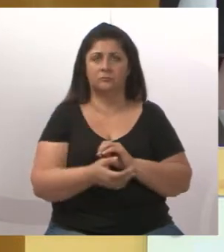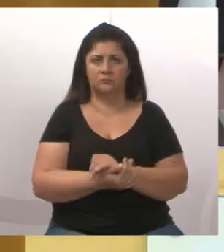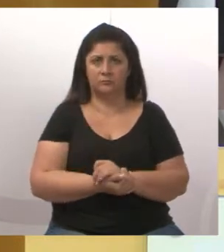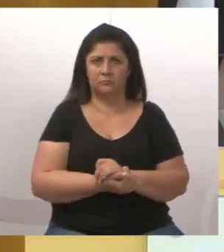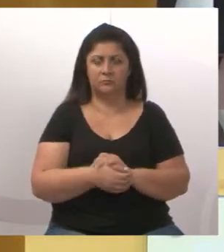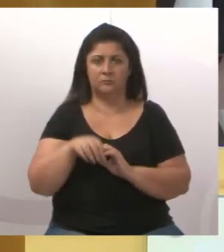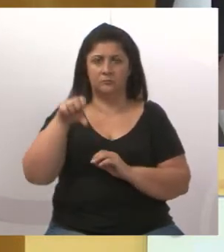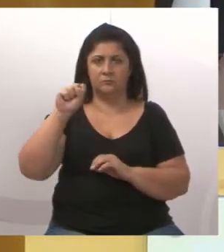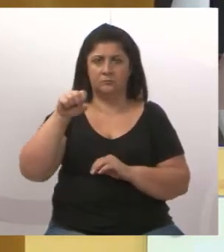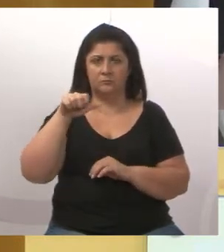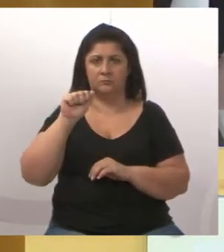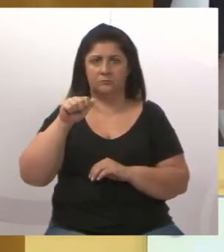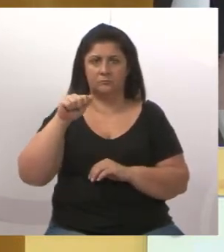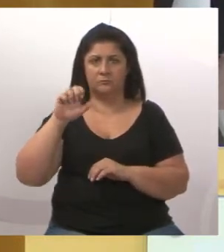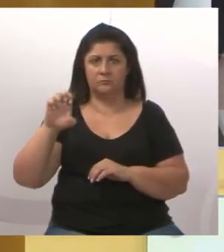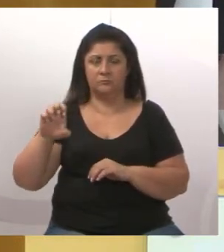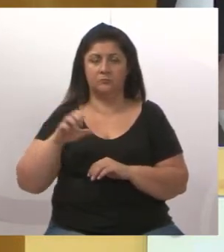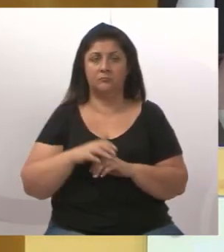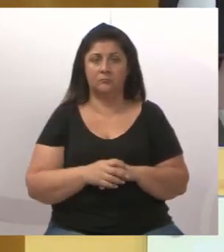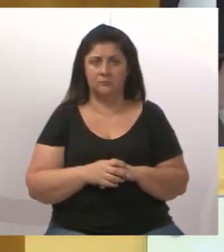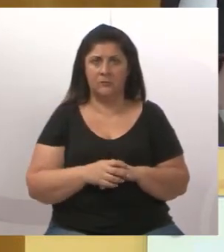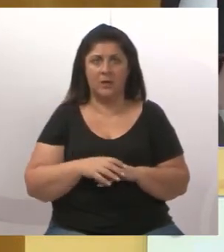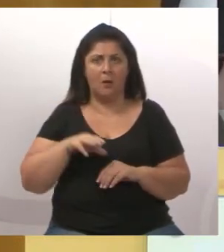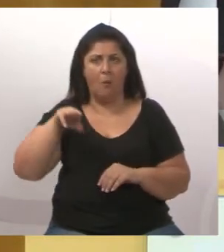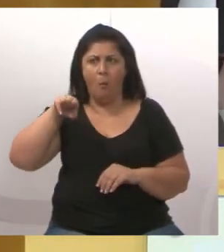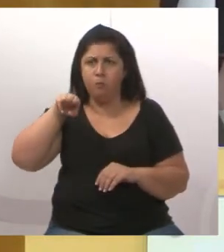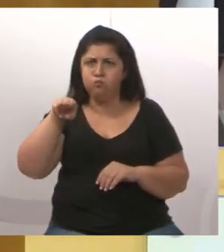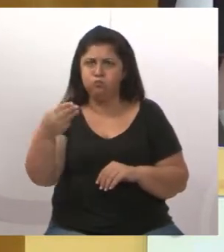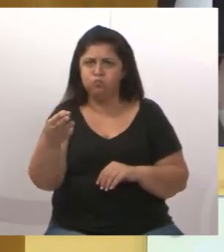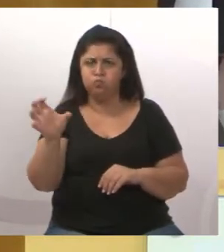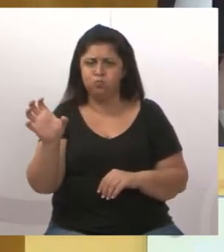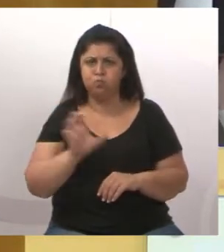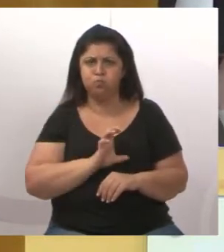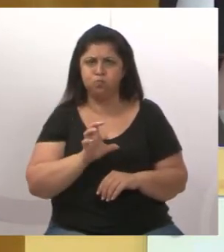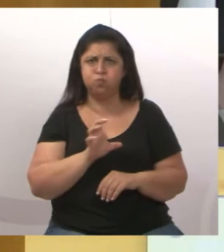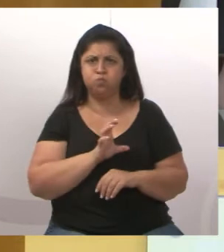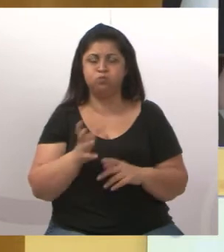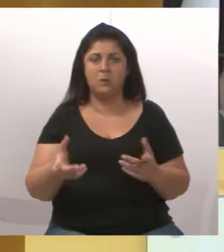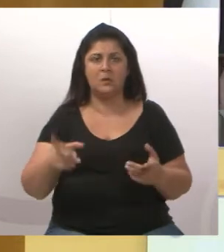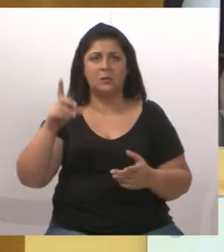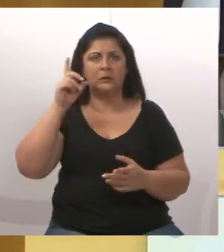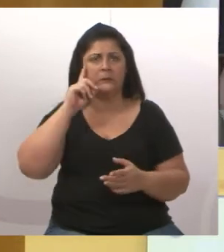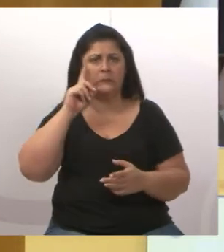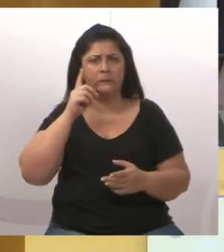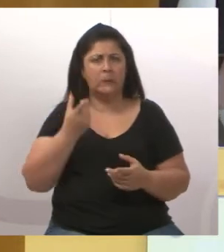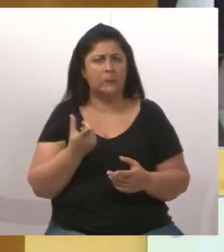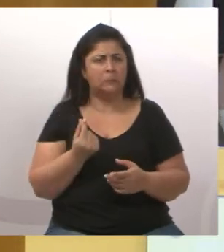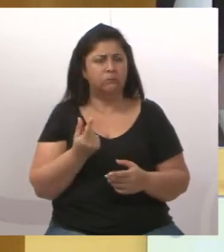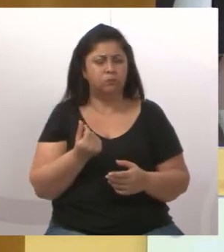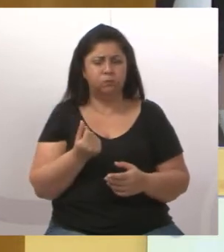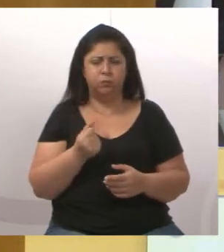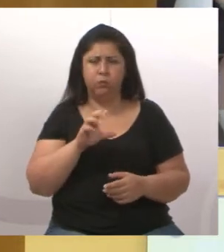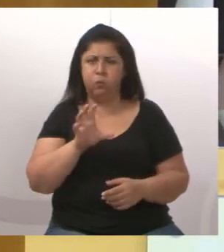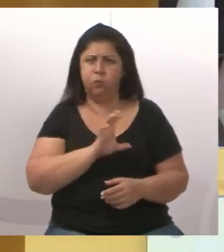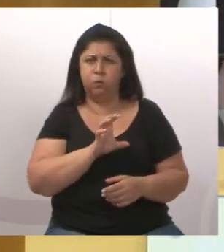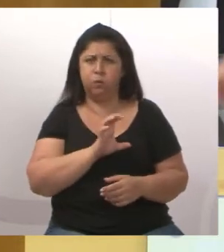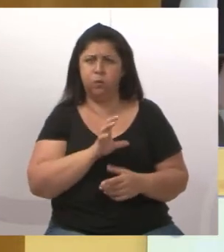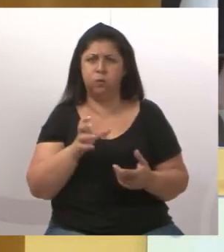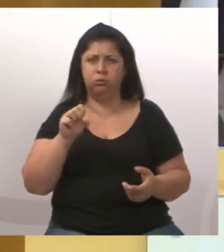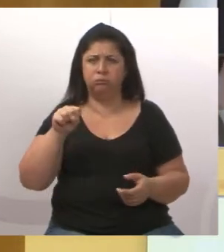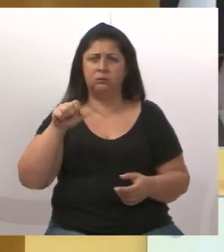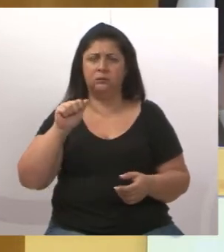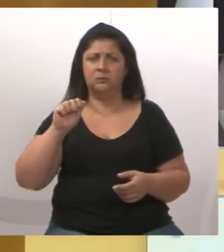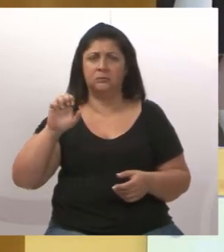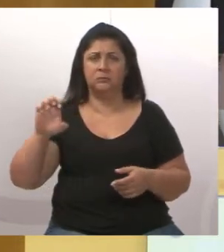O SAI é uma autarquia milionária, todos os dias entra muito dinheiro no cofre do SAI.